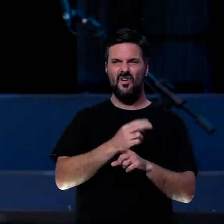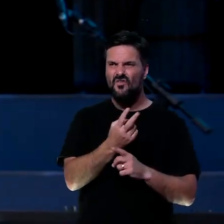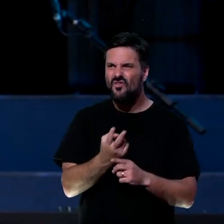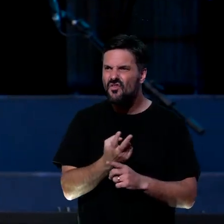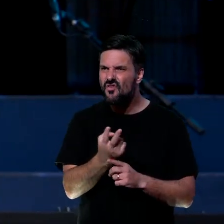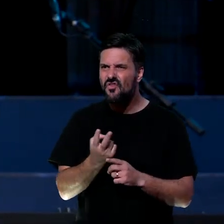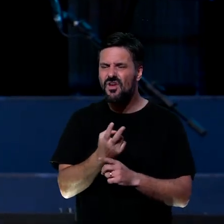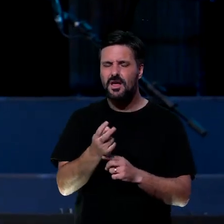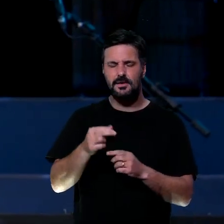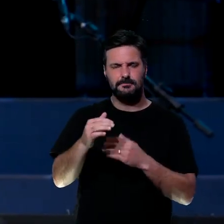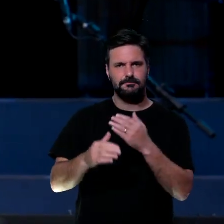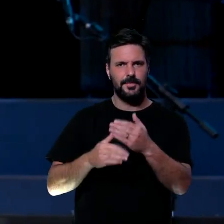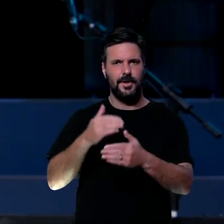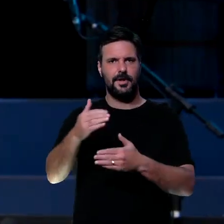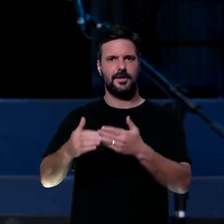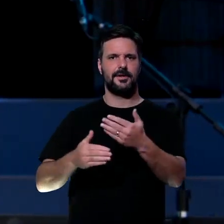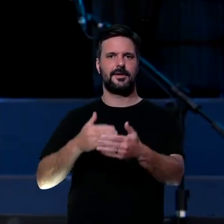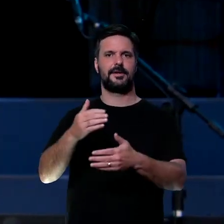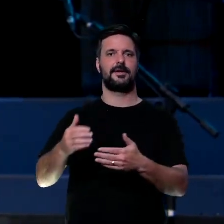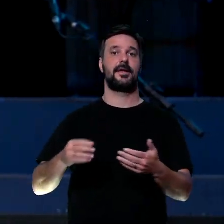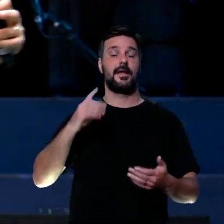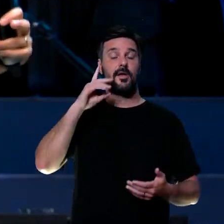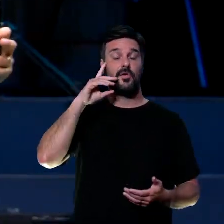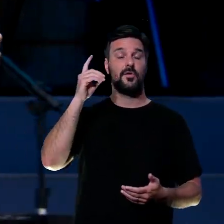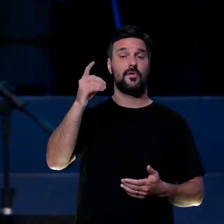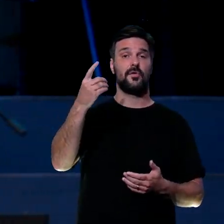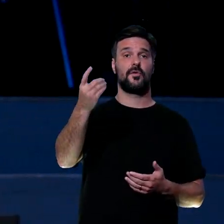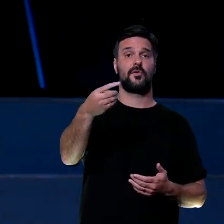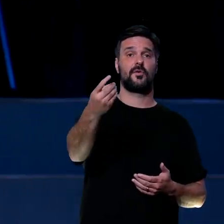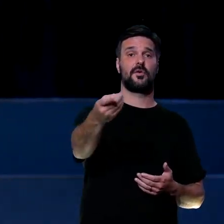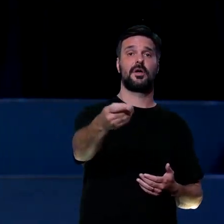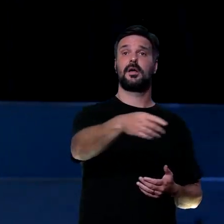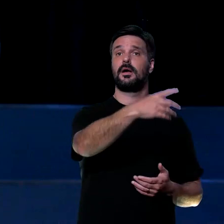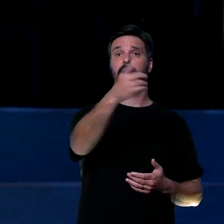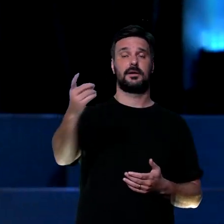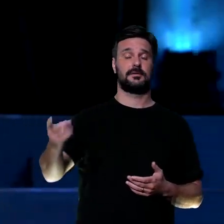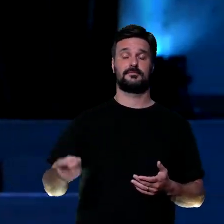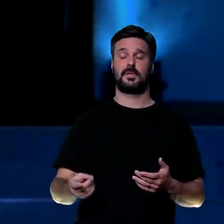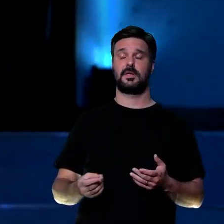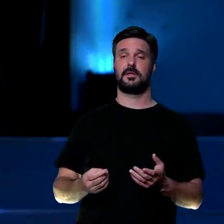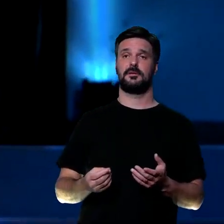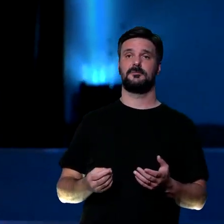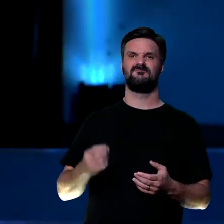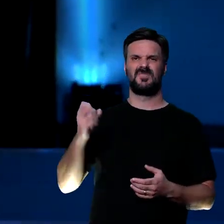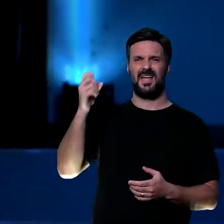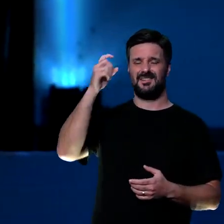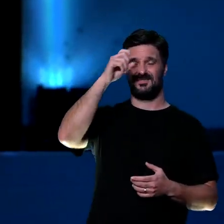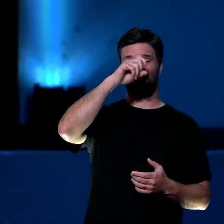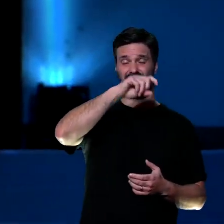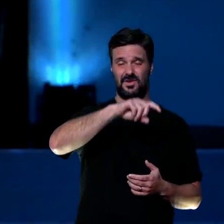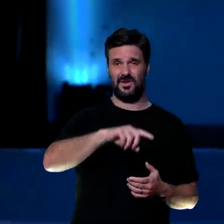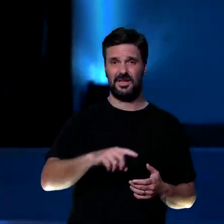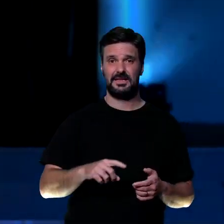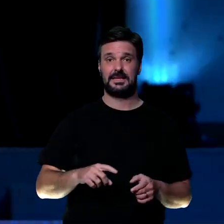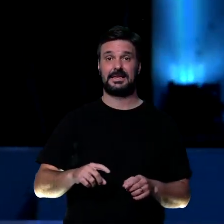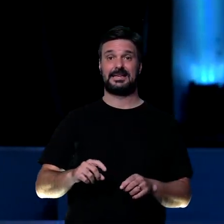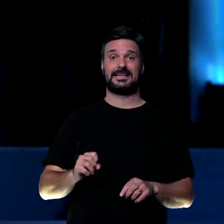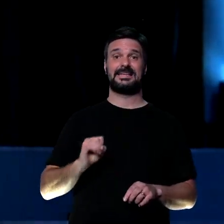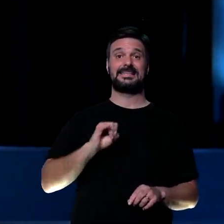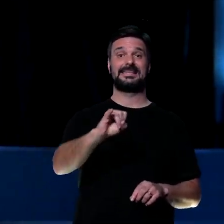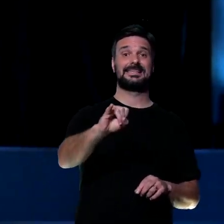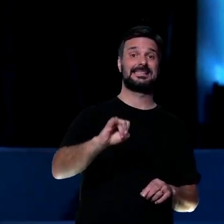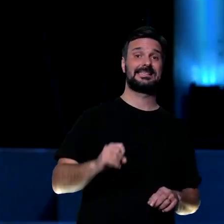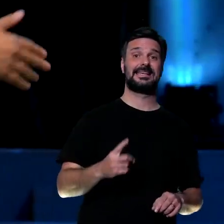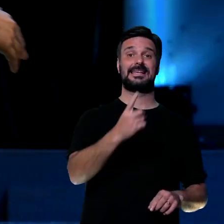passa o dia fazendo. Agora, é óbvio que vai ser muito difícil você se preocupar com as coisas de Deus se você tem dez minutos de